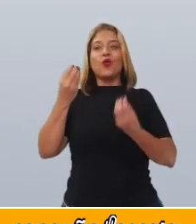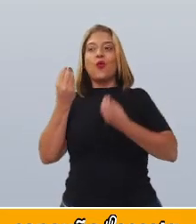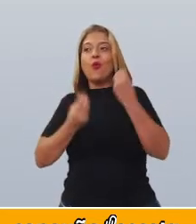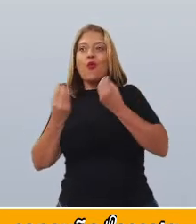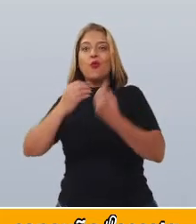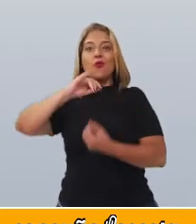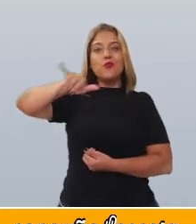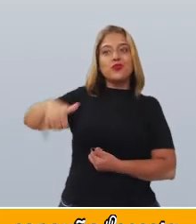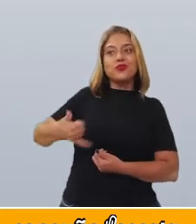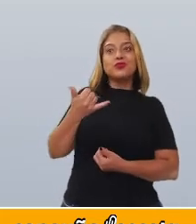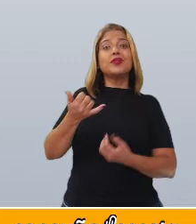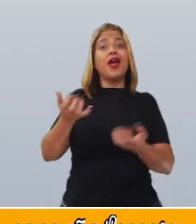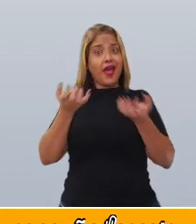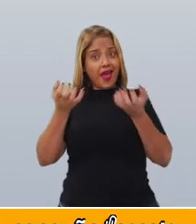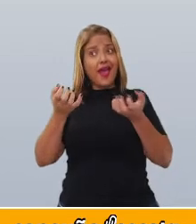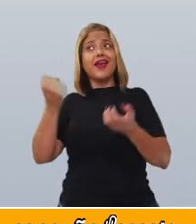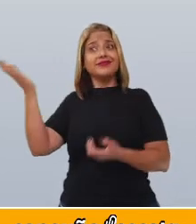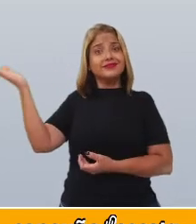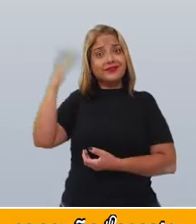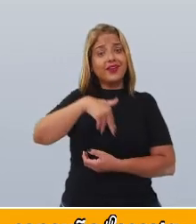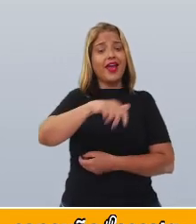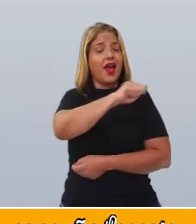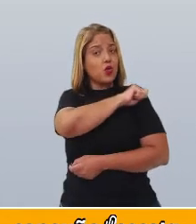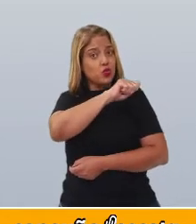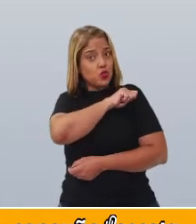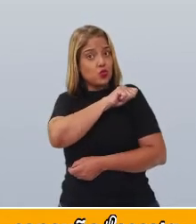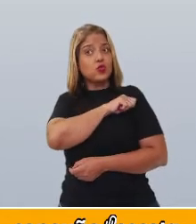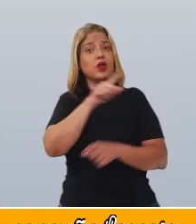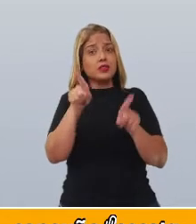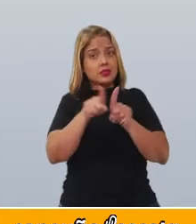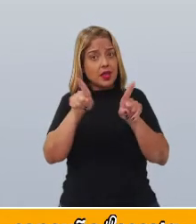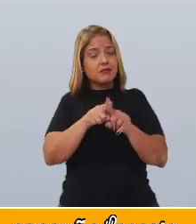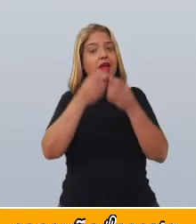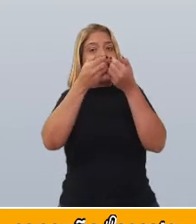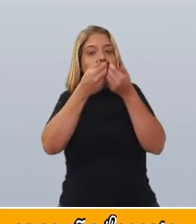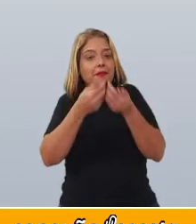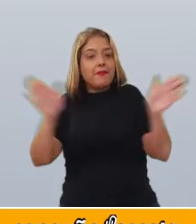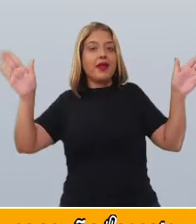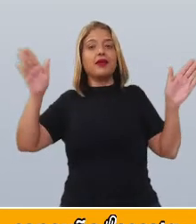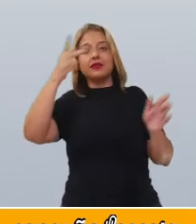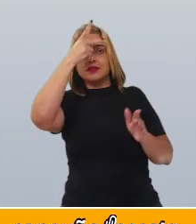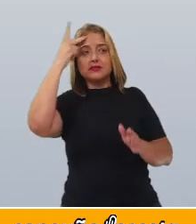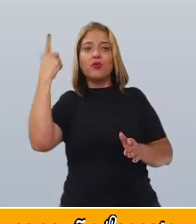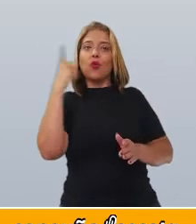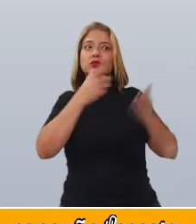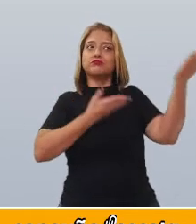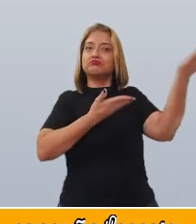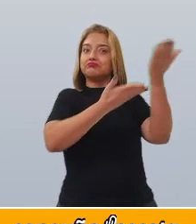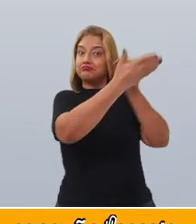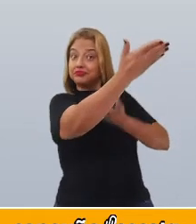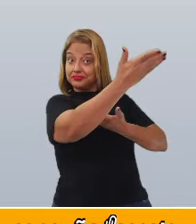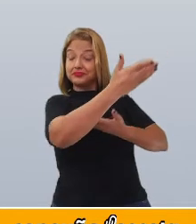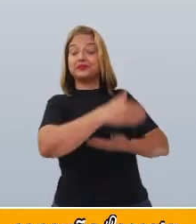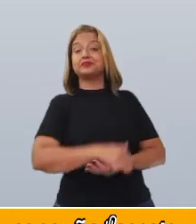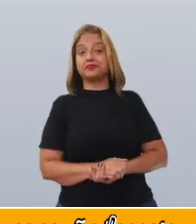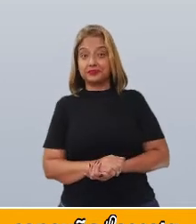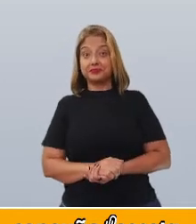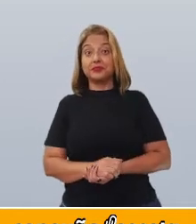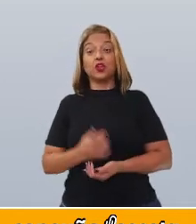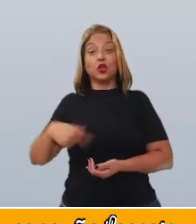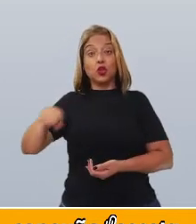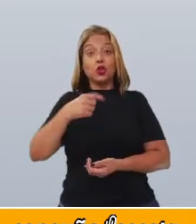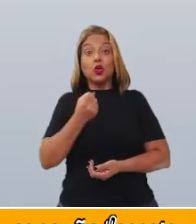nossos alunos para cá e que deveríamos abrir nossas portas para recebê-los aqui também. Acabamos enviando